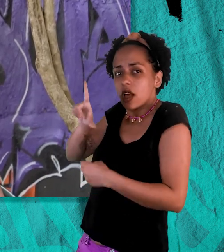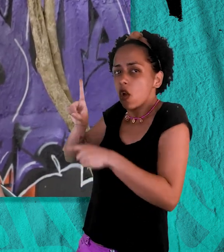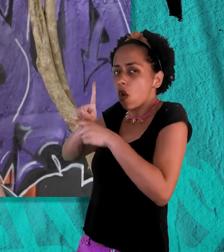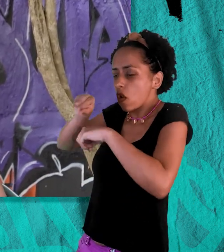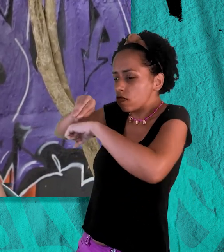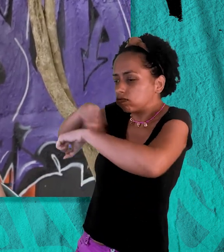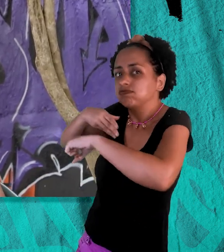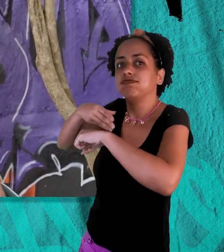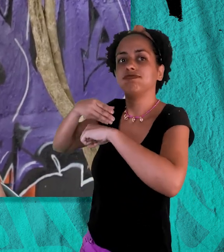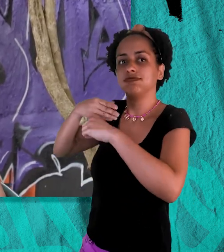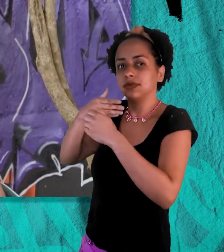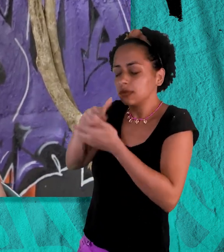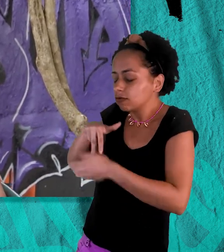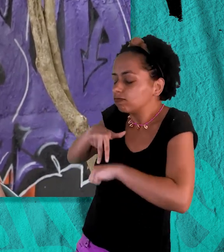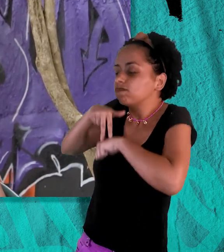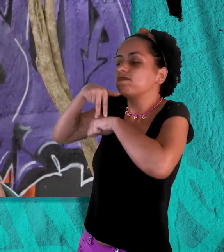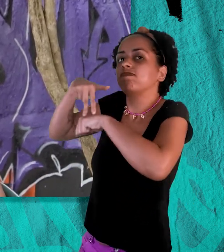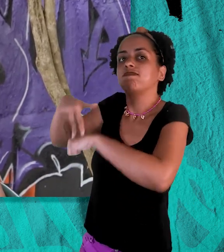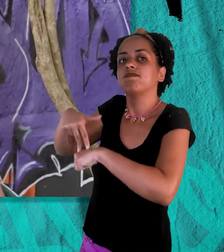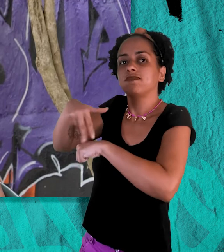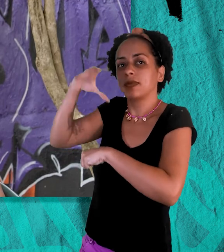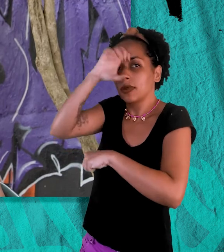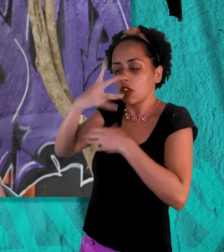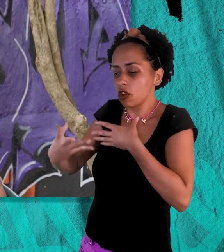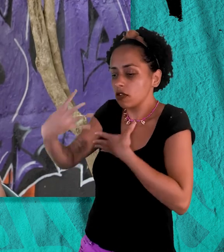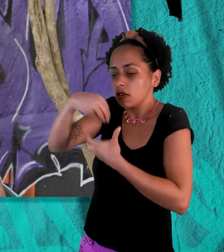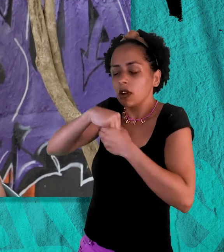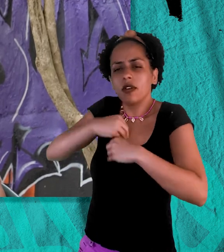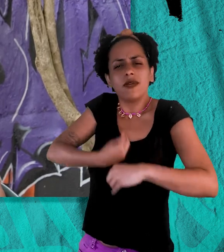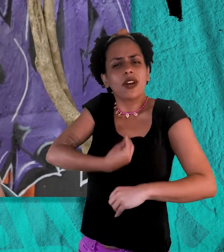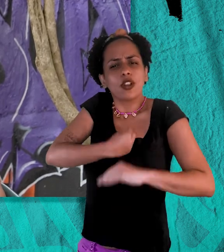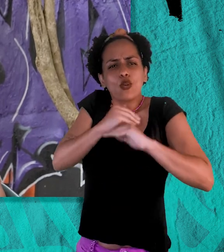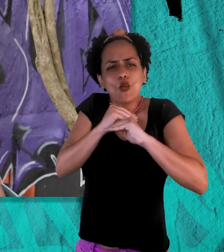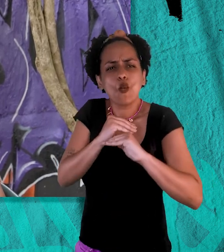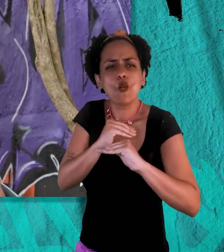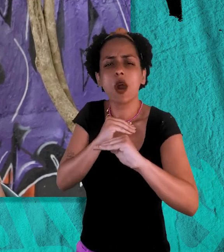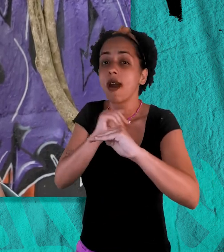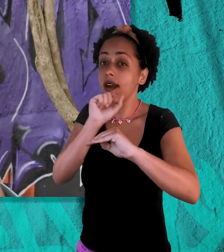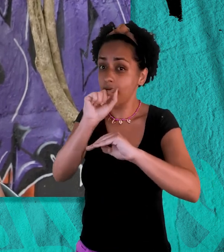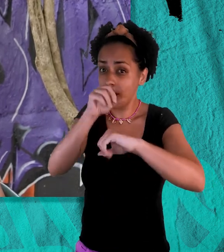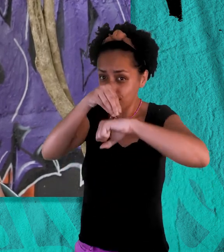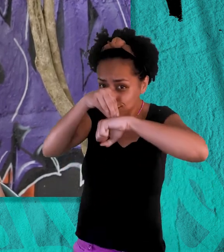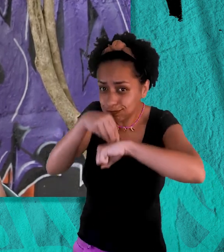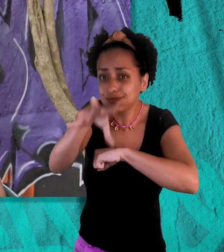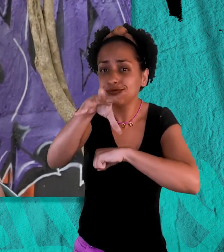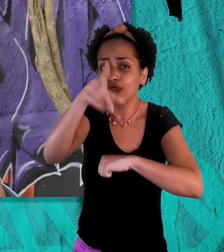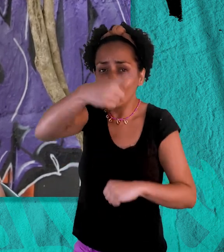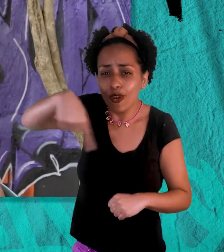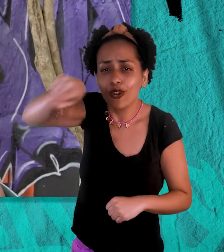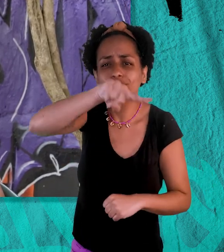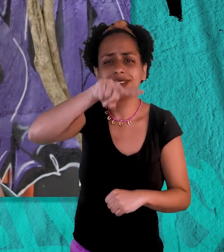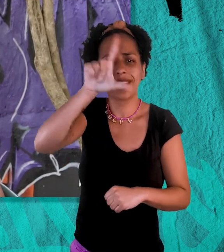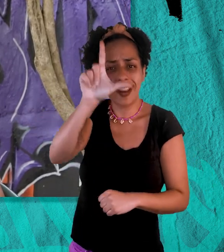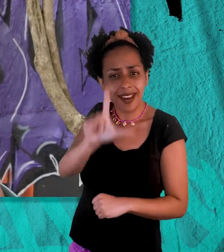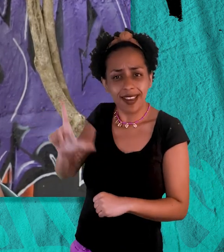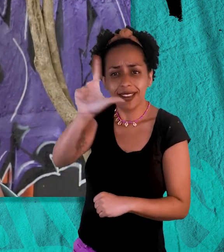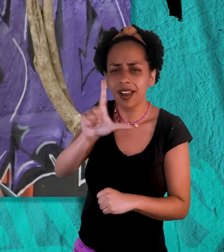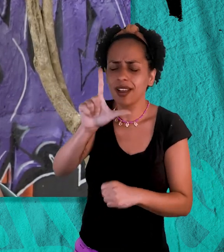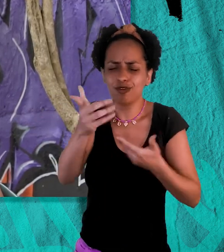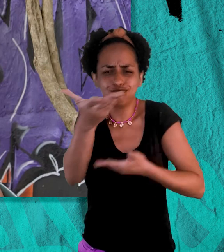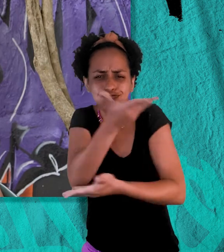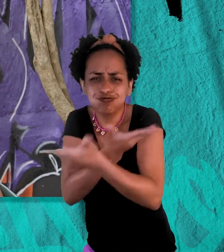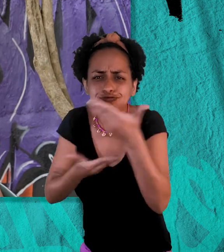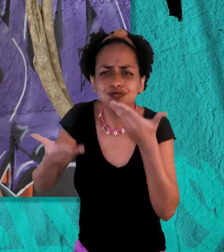é o meu ponto de acesso para ter base, para ter chão e para manter a poesia. Então, eu recomendo literatura,